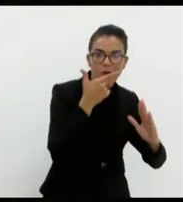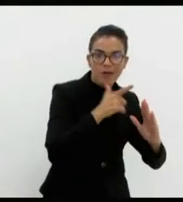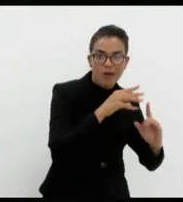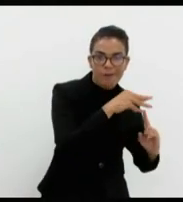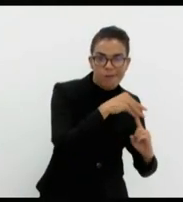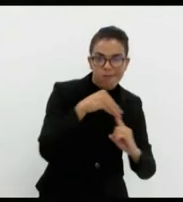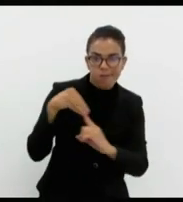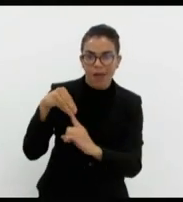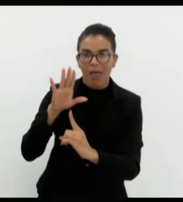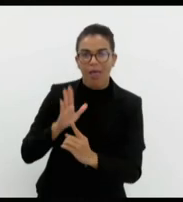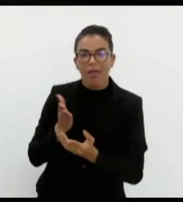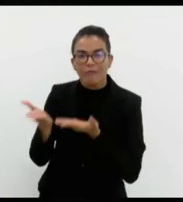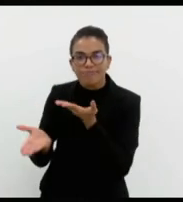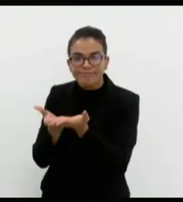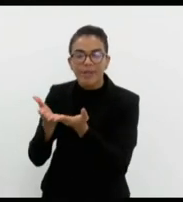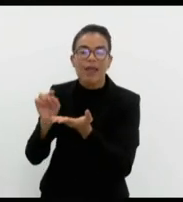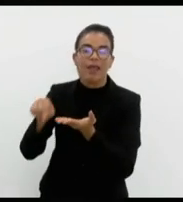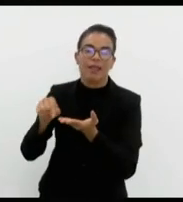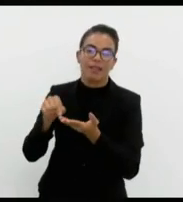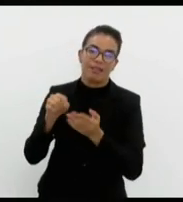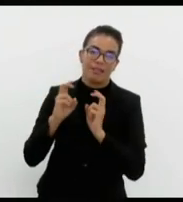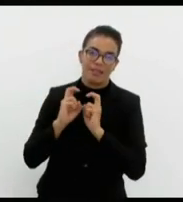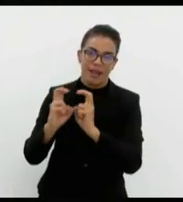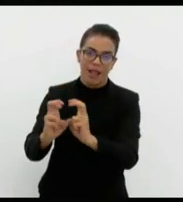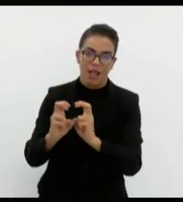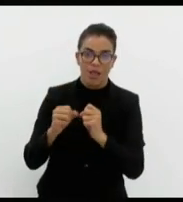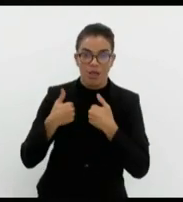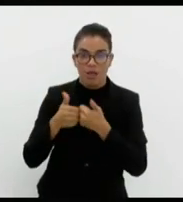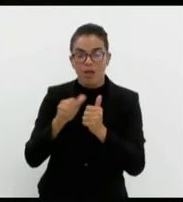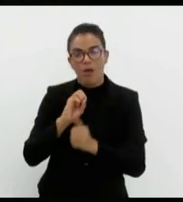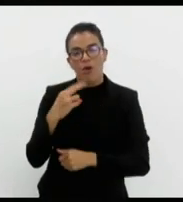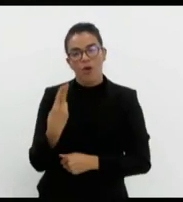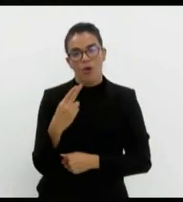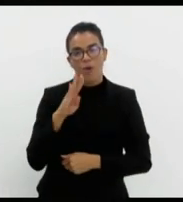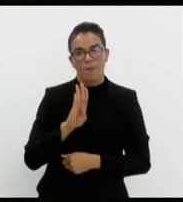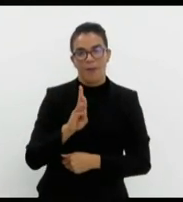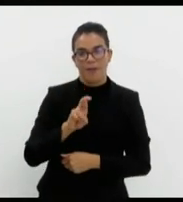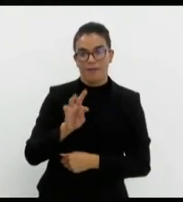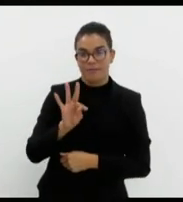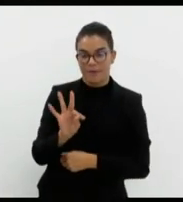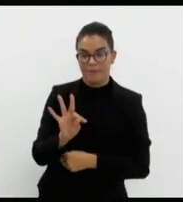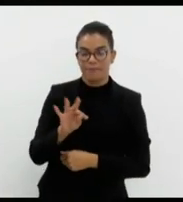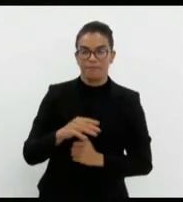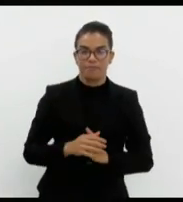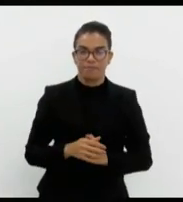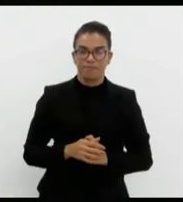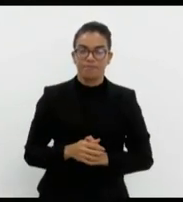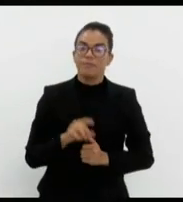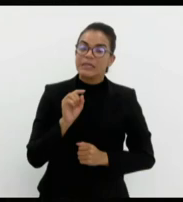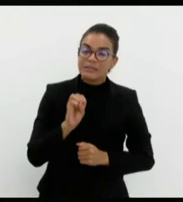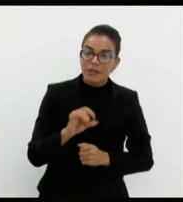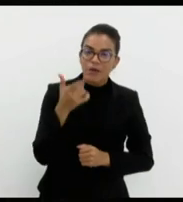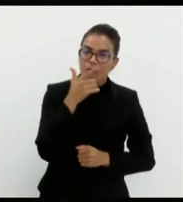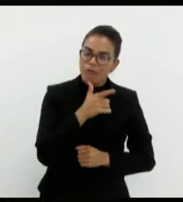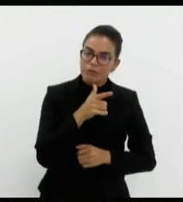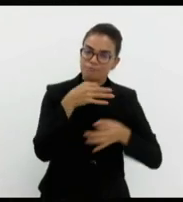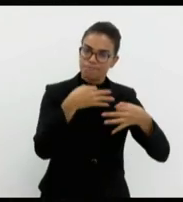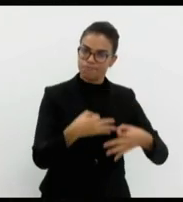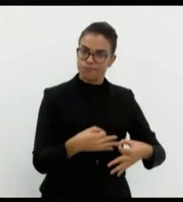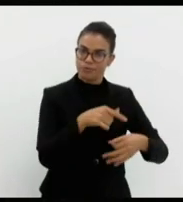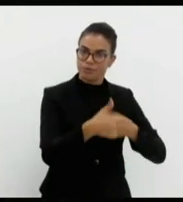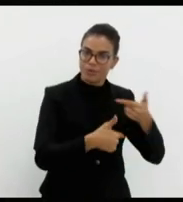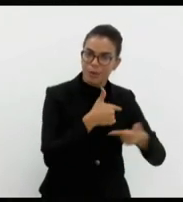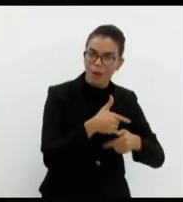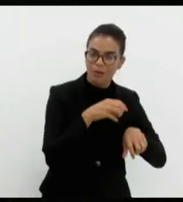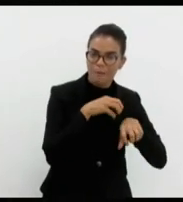como o trem, ônibus ou BRT. Transporte alternativo regularizado, como nos dias de hoje, também gera emprego e garante